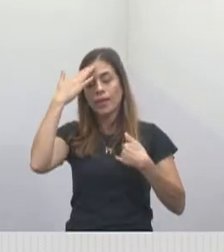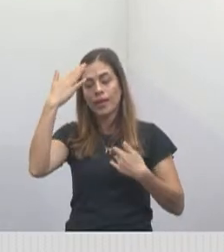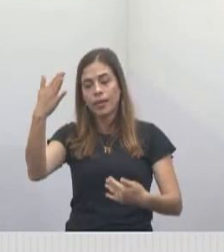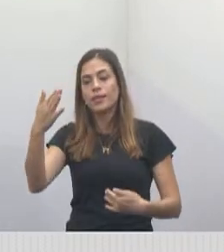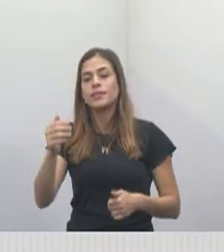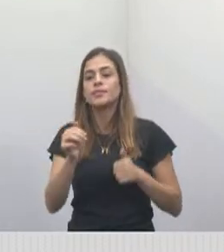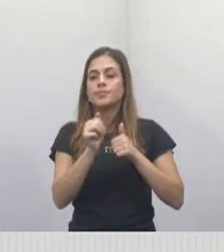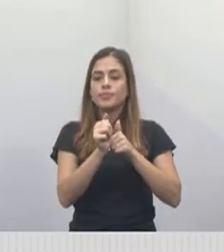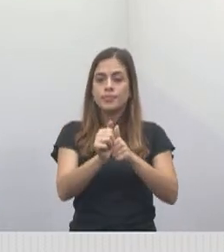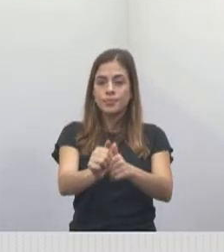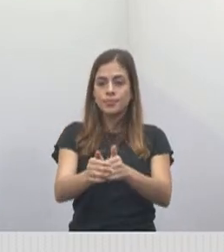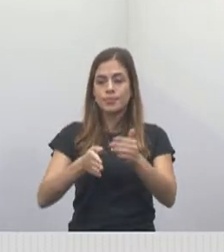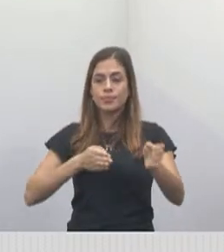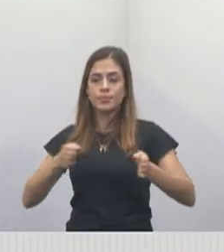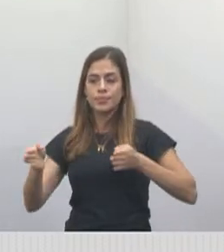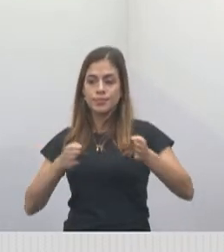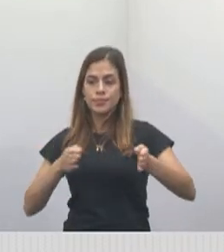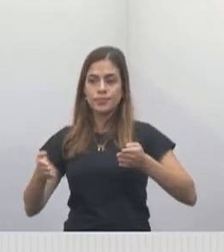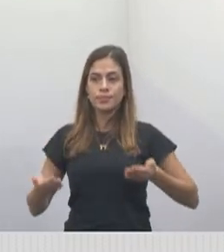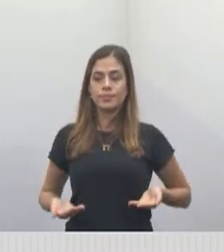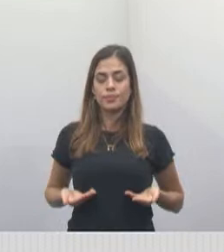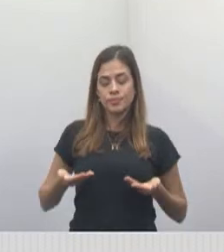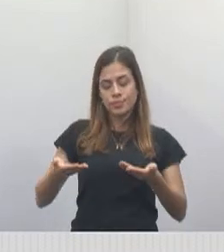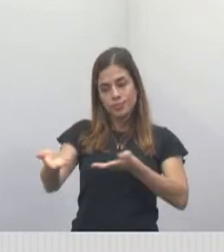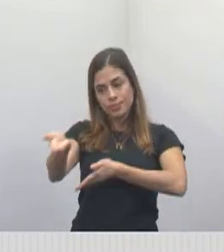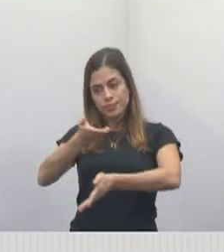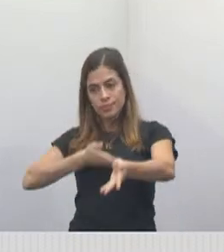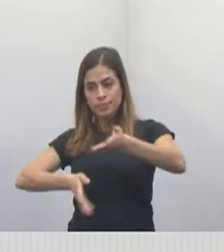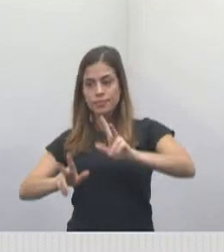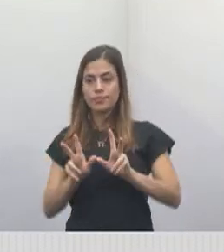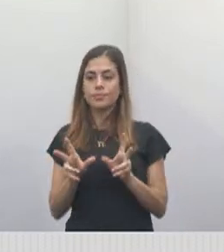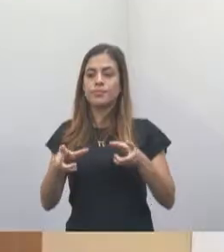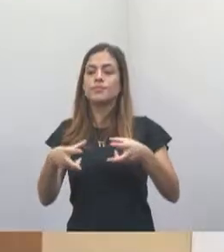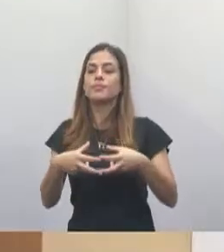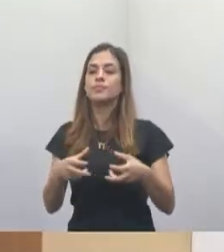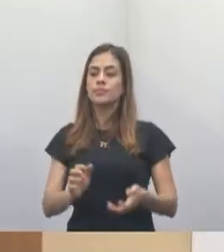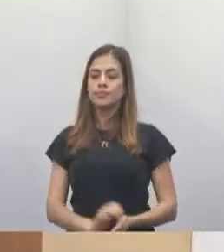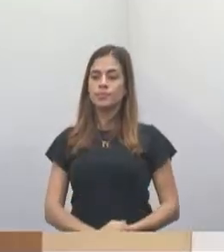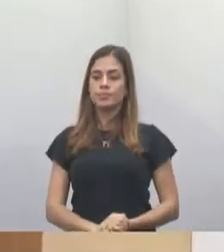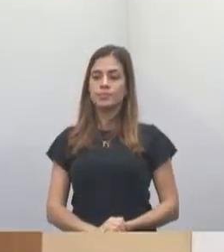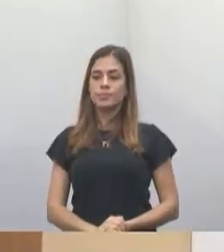tem acompanhado o nosso mandato e estamos aqui à sua disposição na Câmara Municipal.